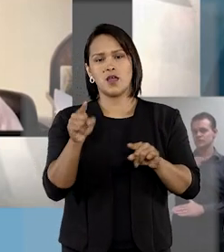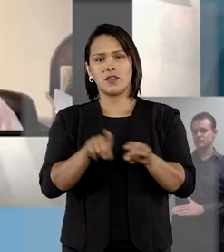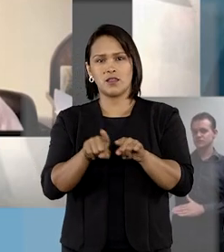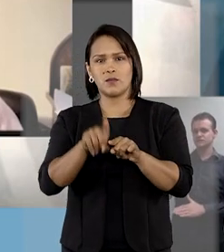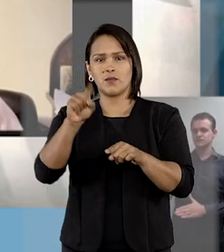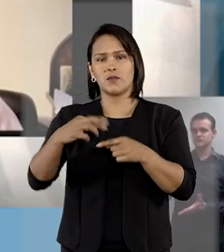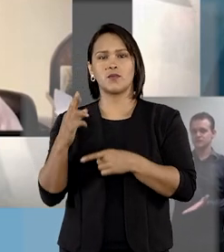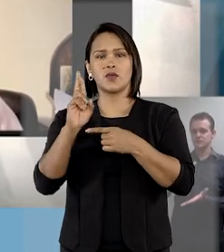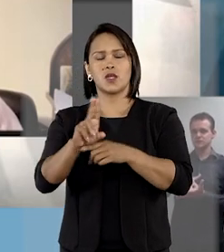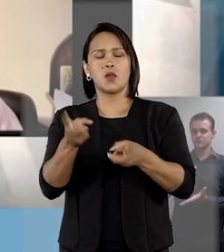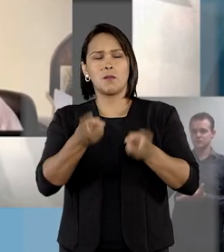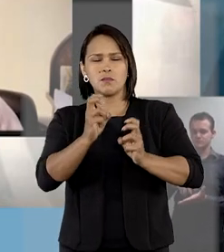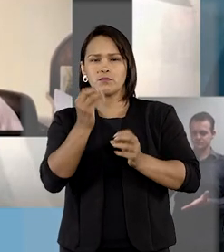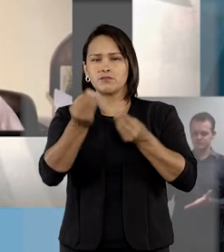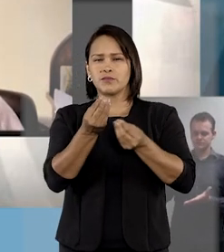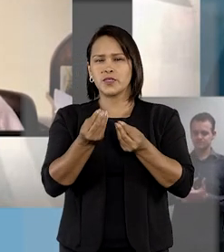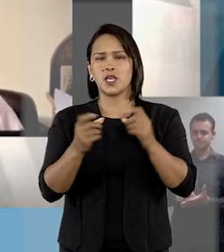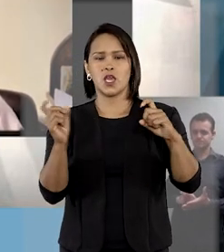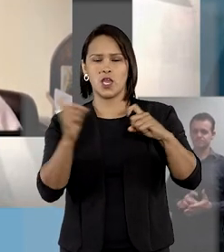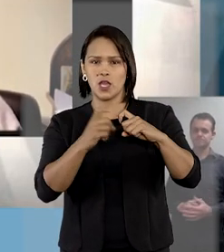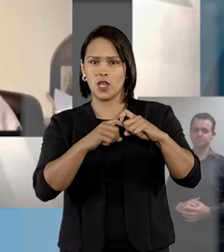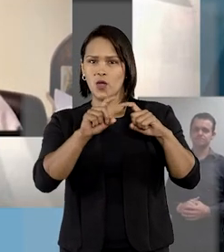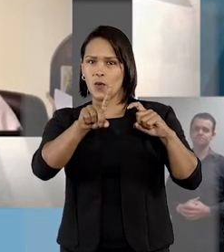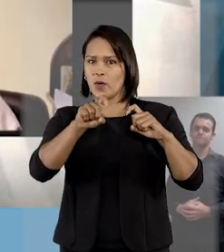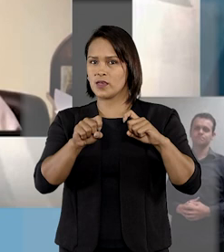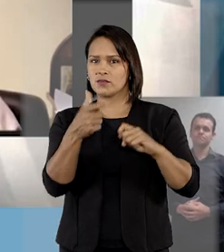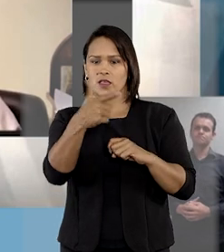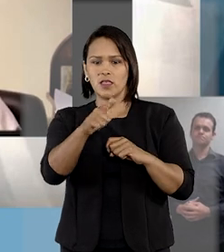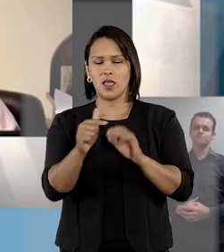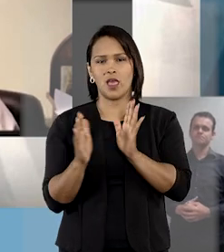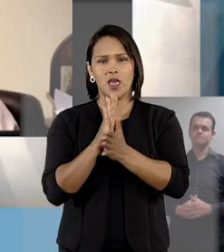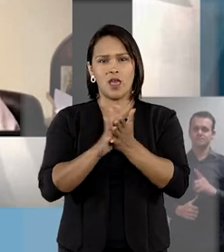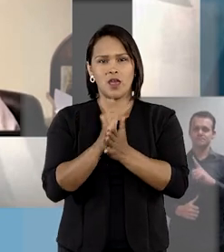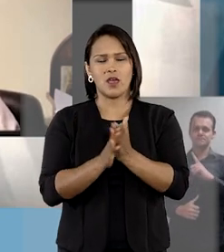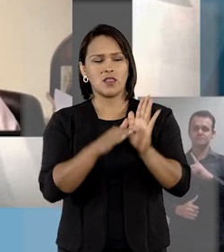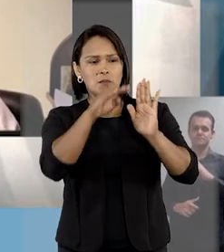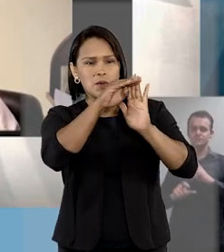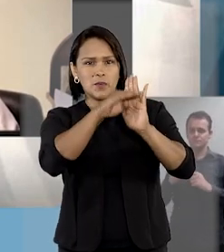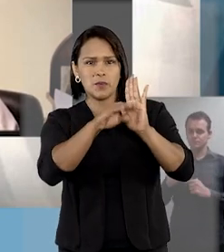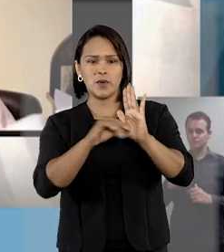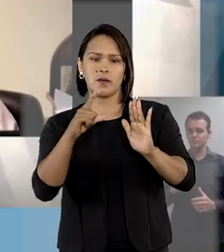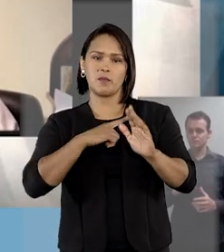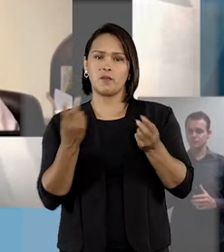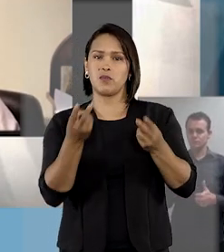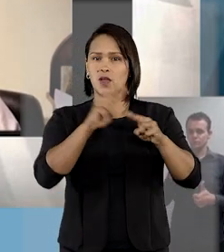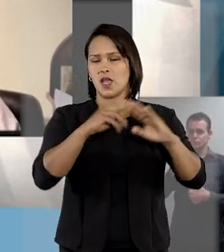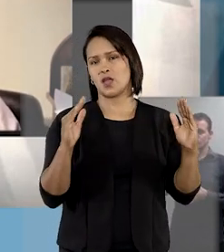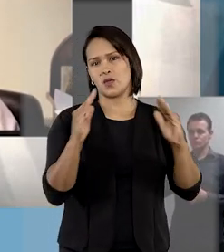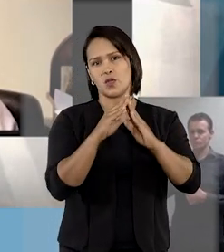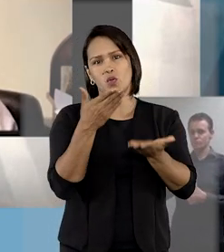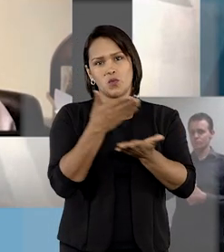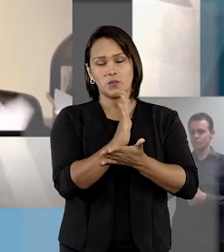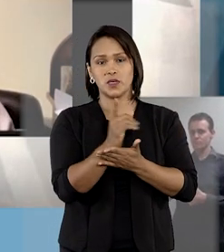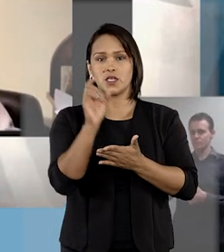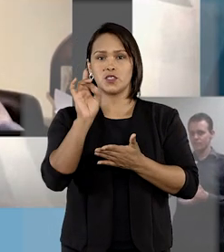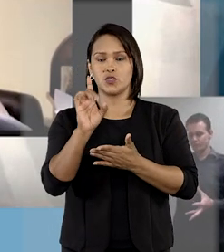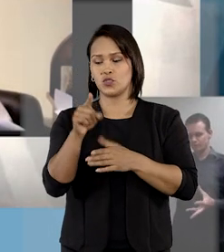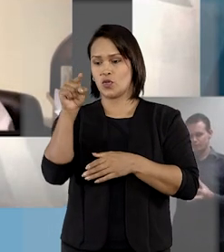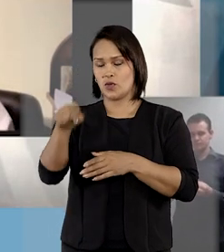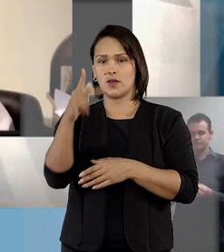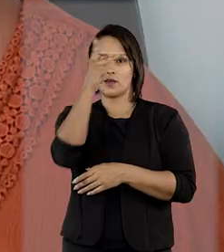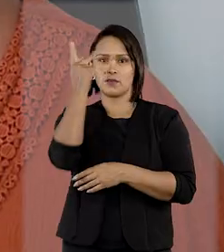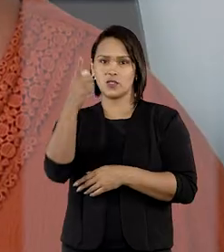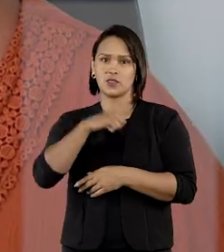Abdel-Massi não atende os requisitos exigidos para obter o benefício destinado apenas àqueles que cumprem pena em regime